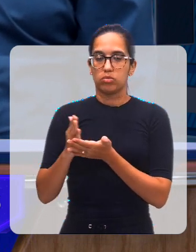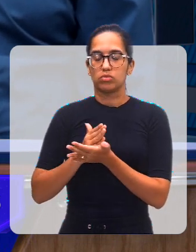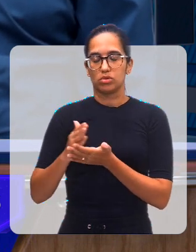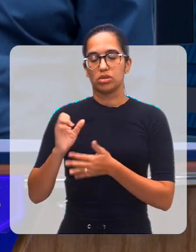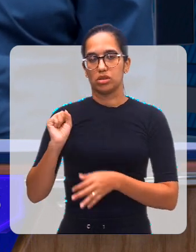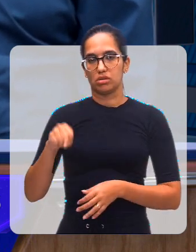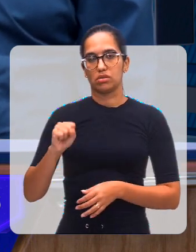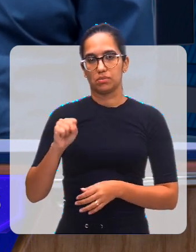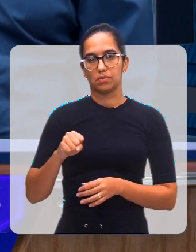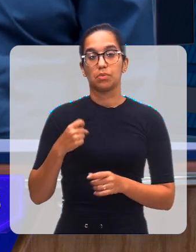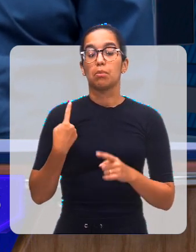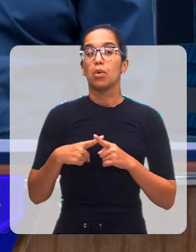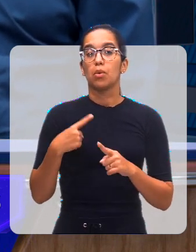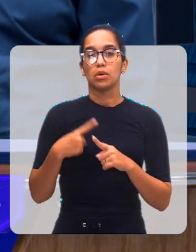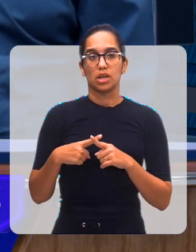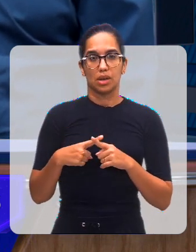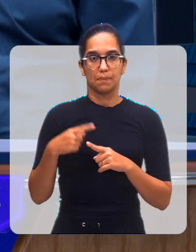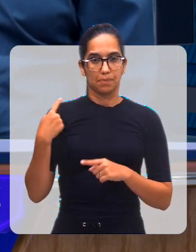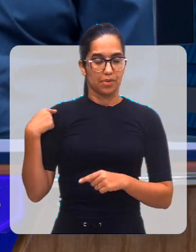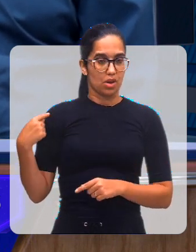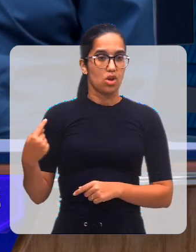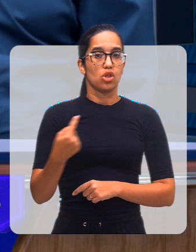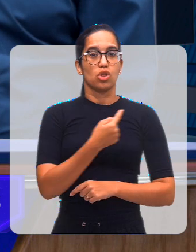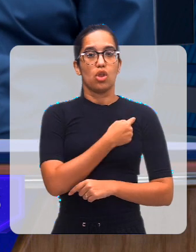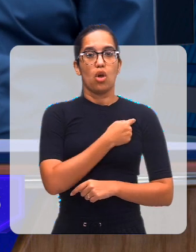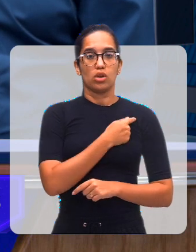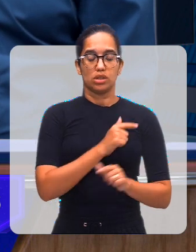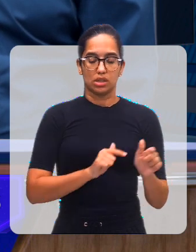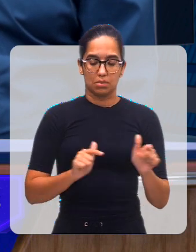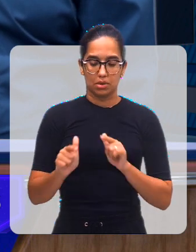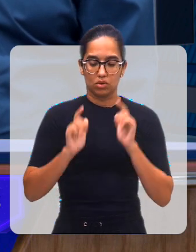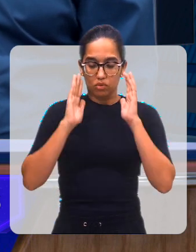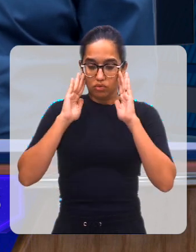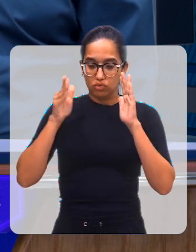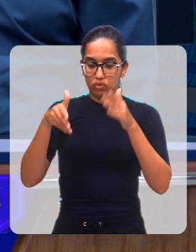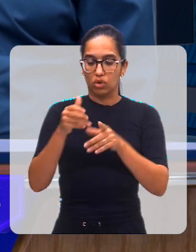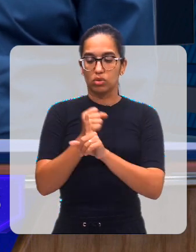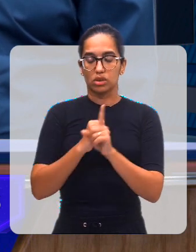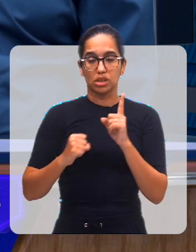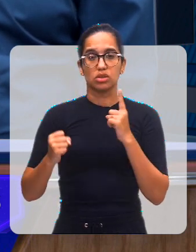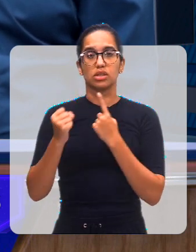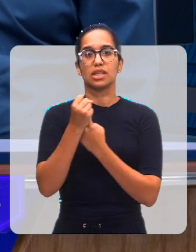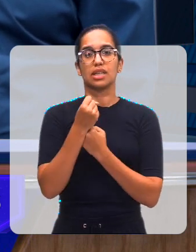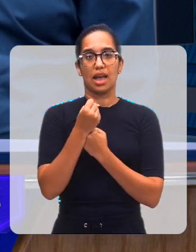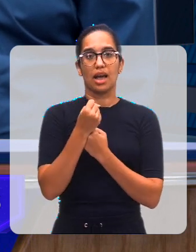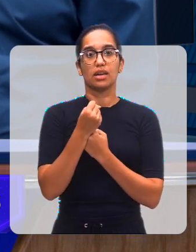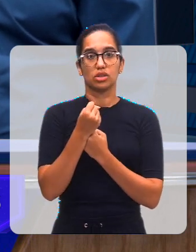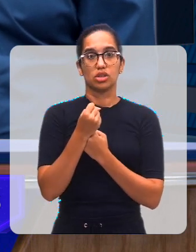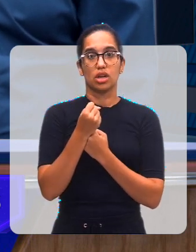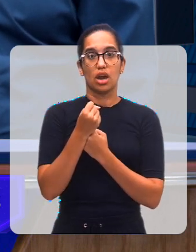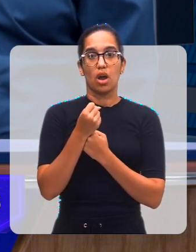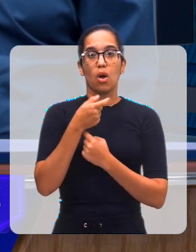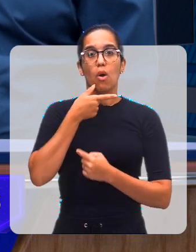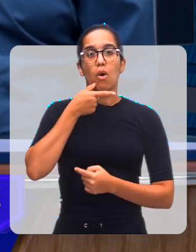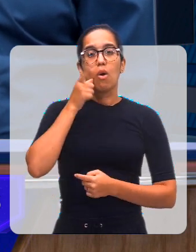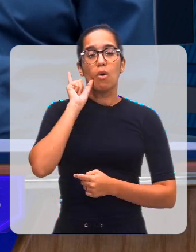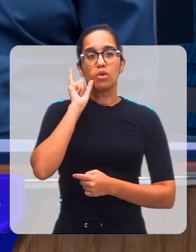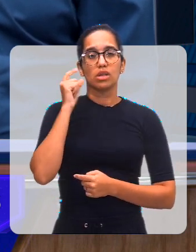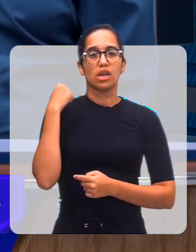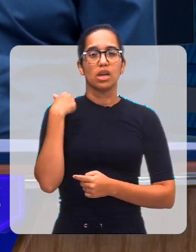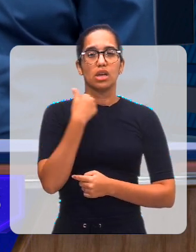alguns casos acontece sim, porque nós trabalhamos com a sociedade, com famílias, né?